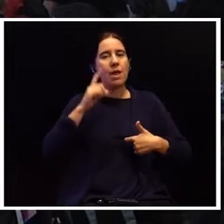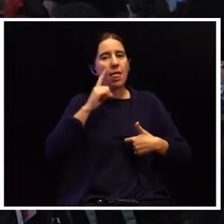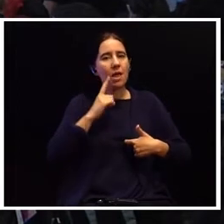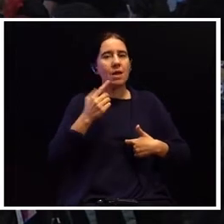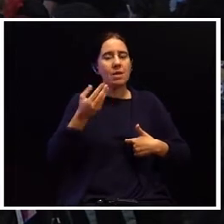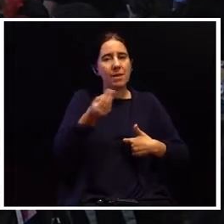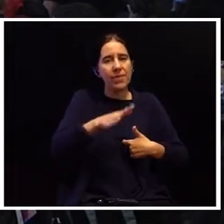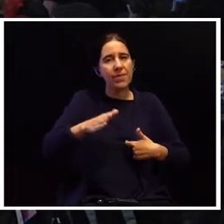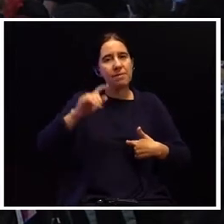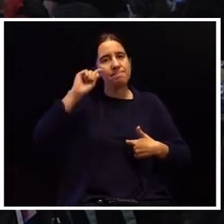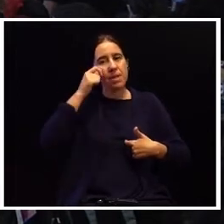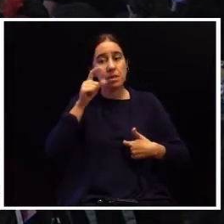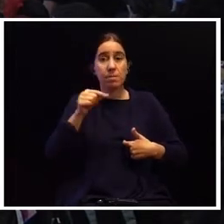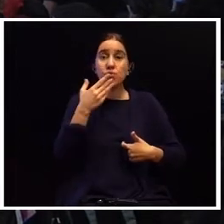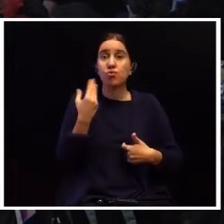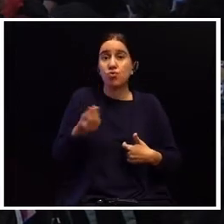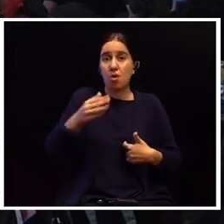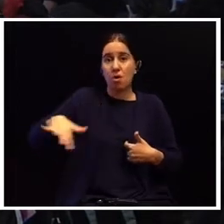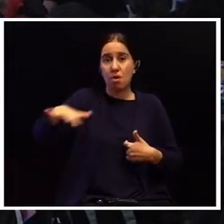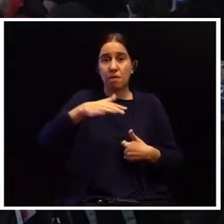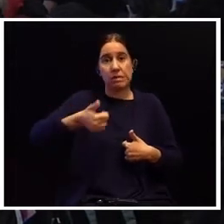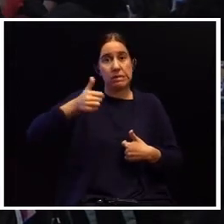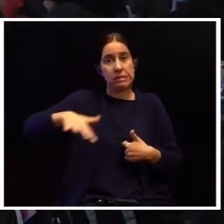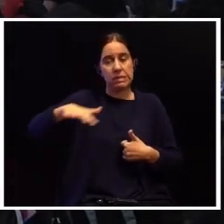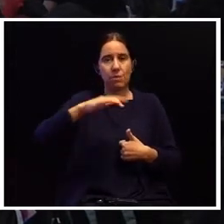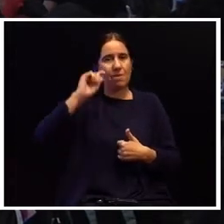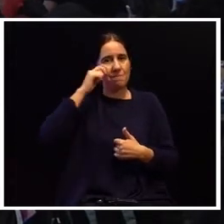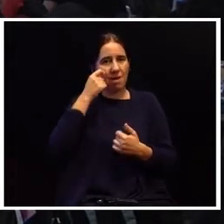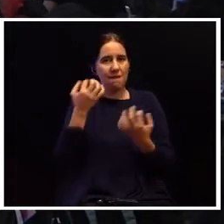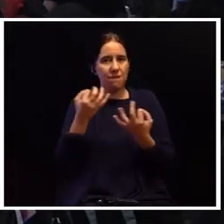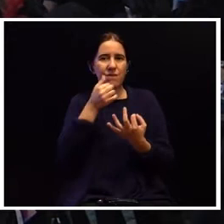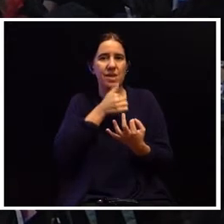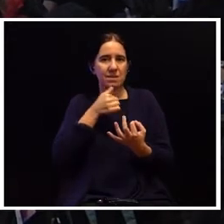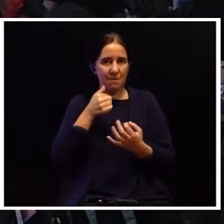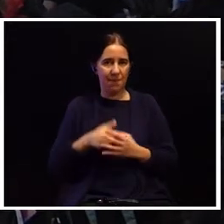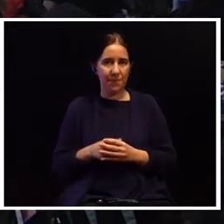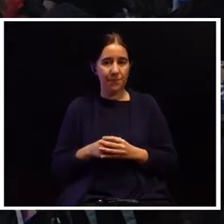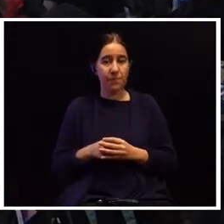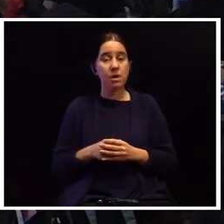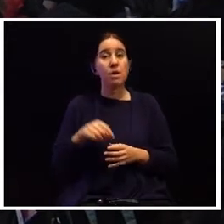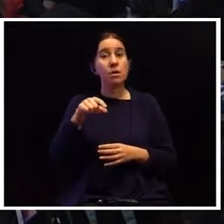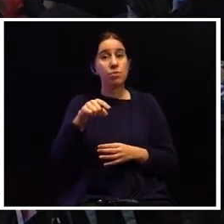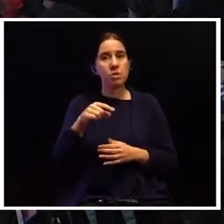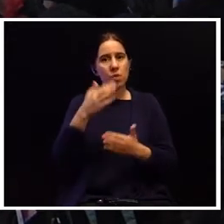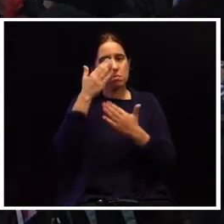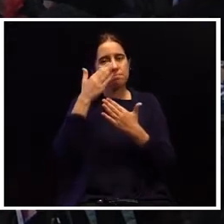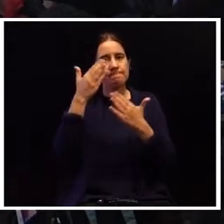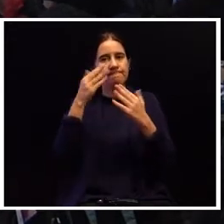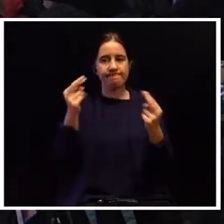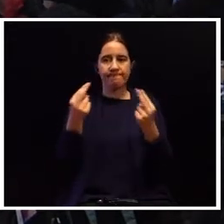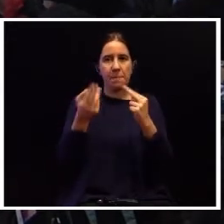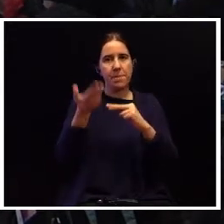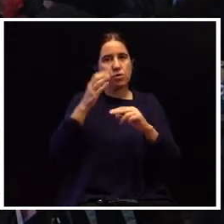das crianças e jovens, suas principais vítimas. Este maior reconhecimento social tem sido